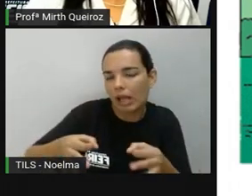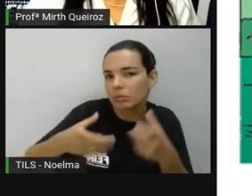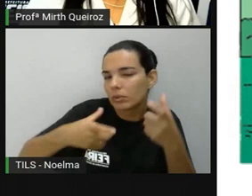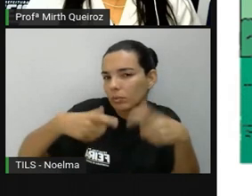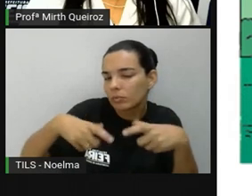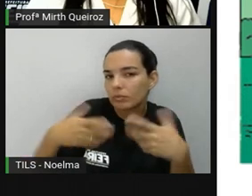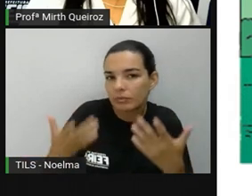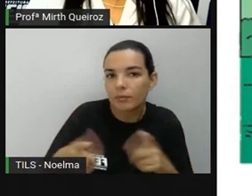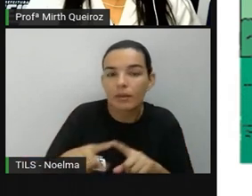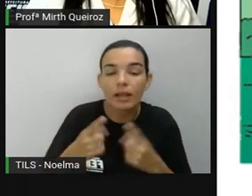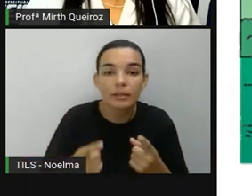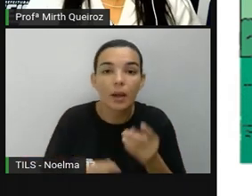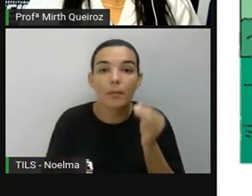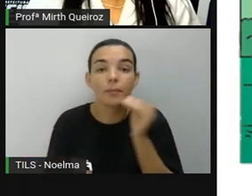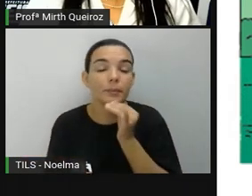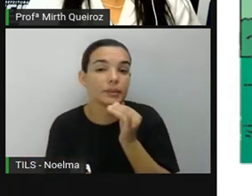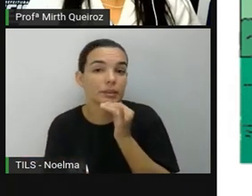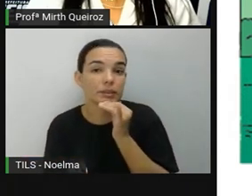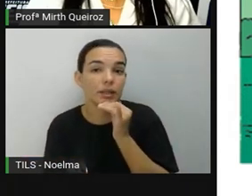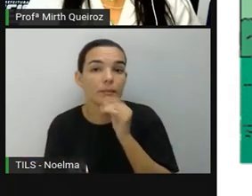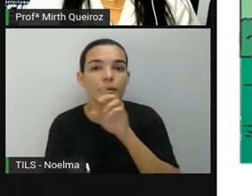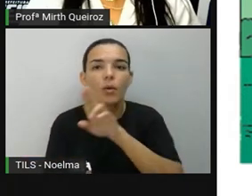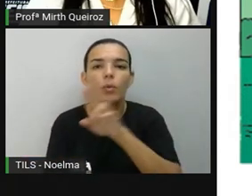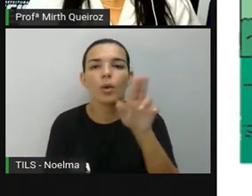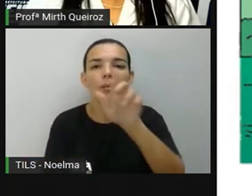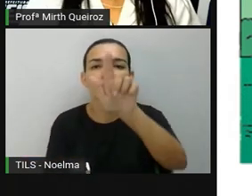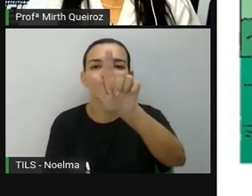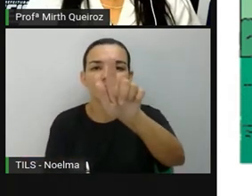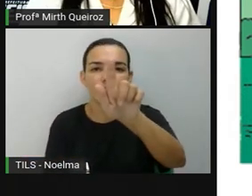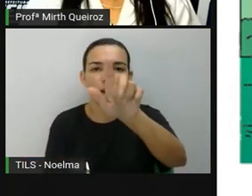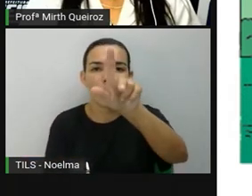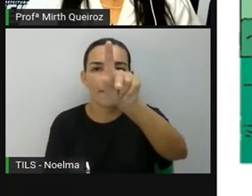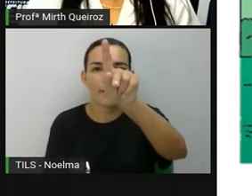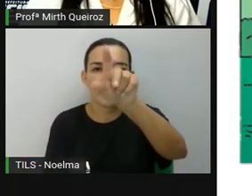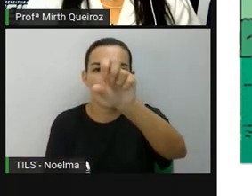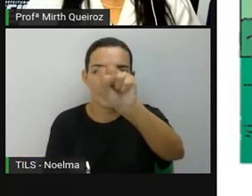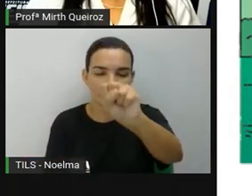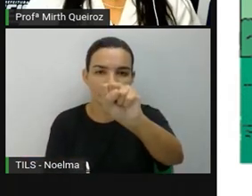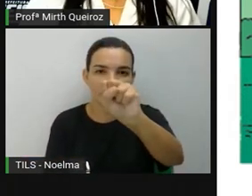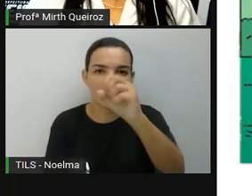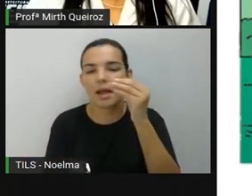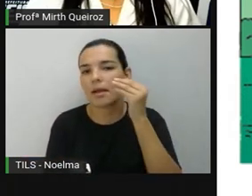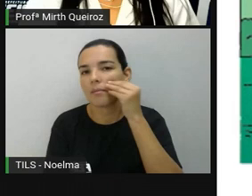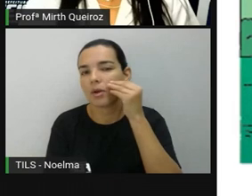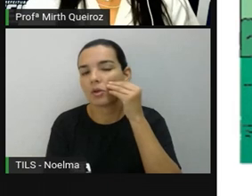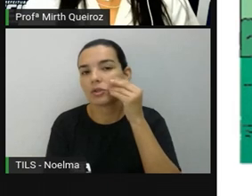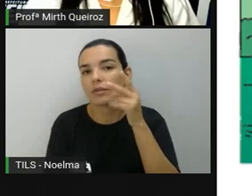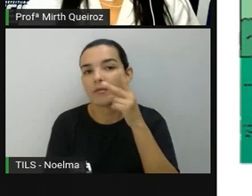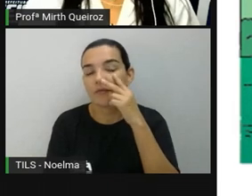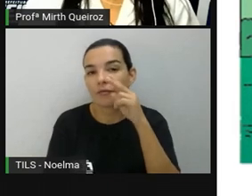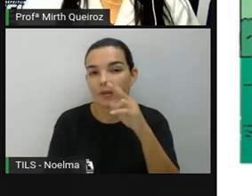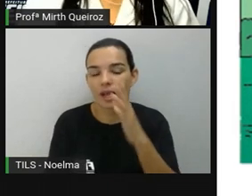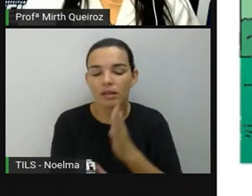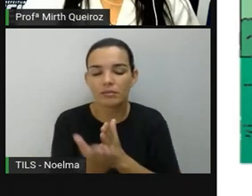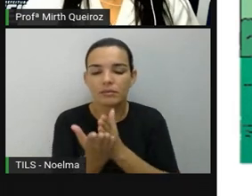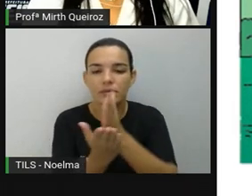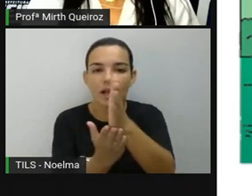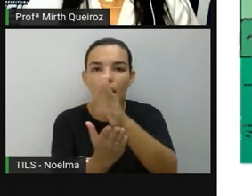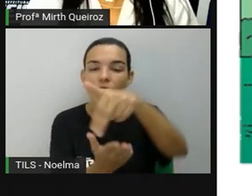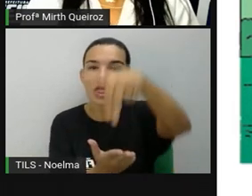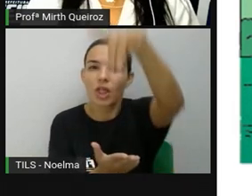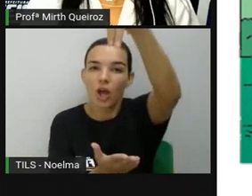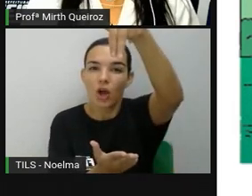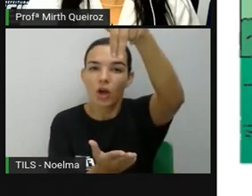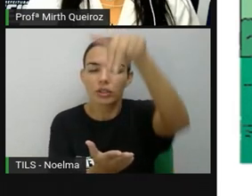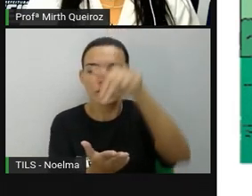tanto que quando a gente utiliza, por exemplo, o GPS, né? Nesse próprio GPS diz, siga norte, siga sul.